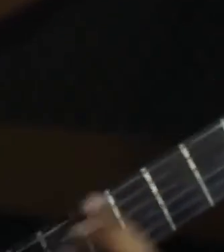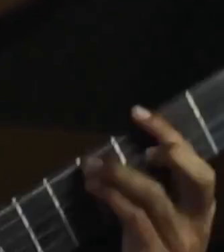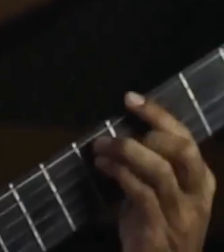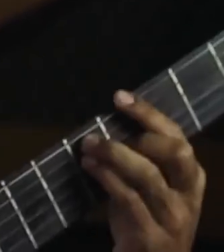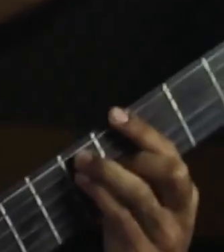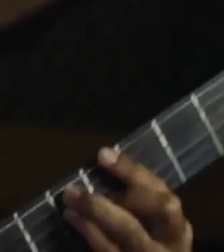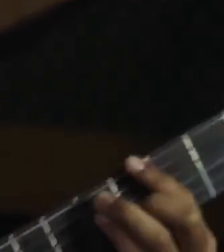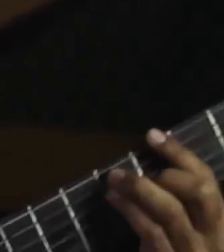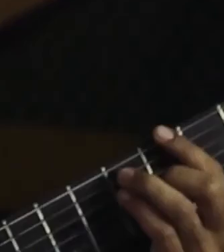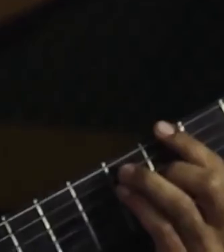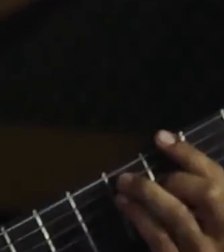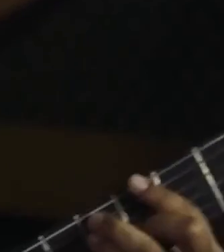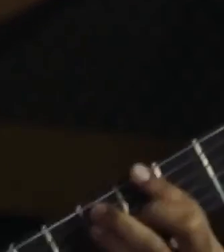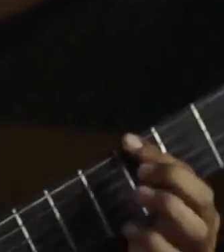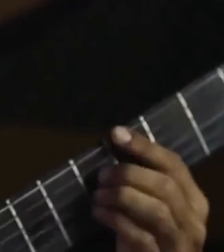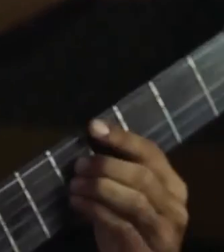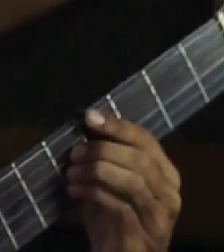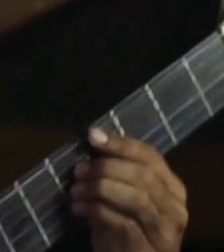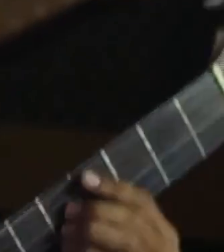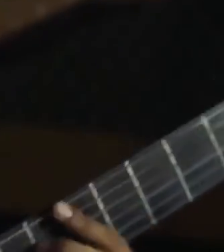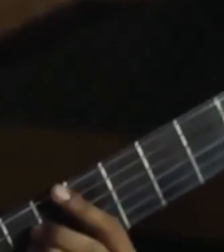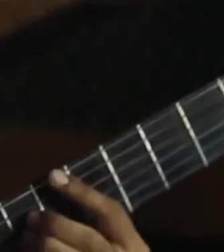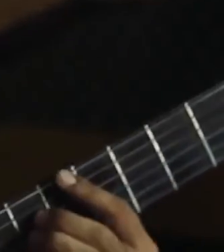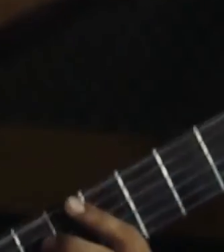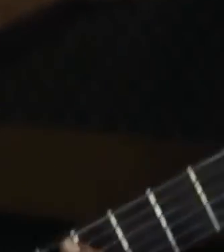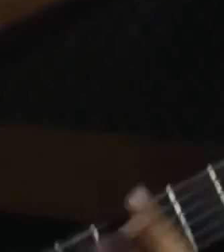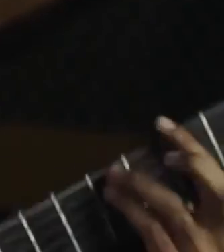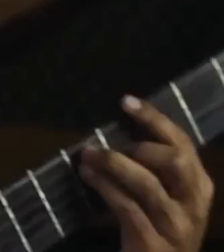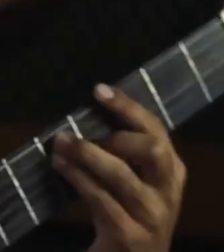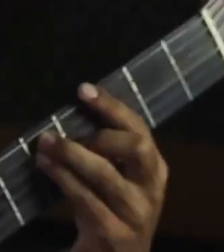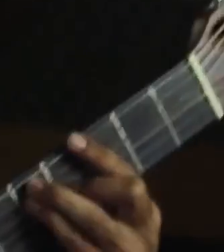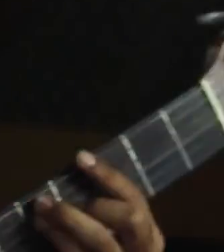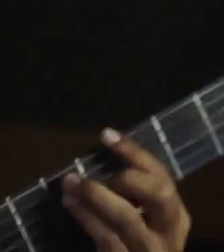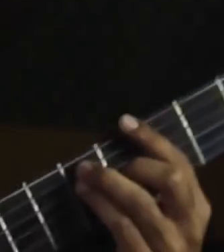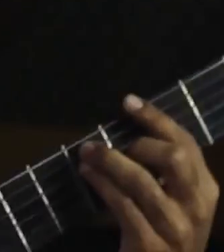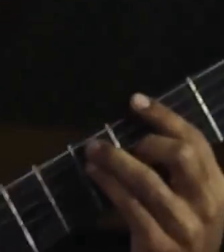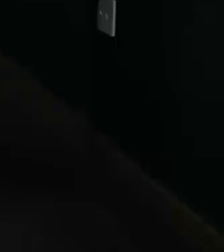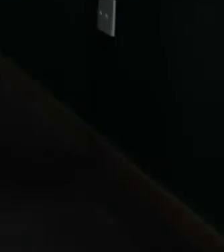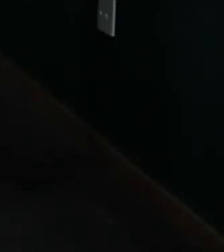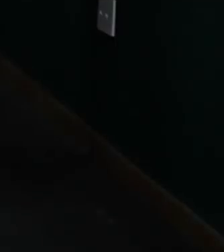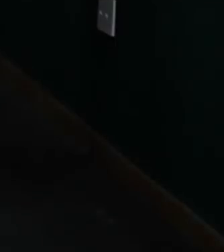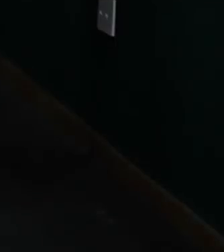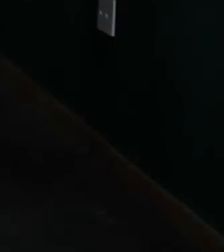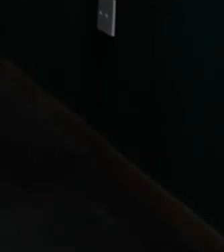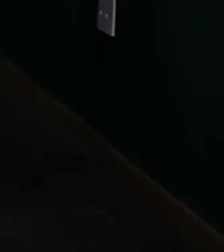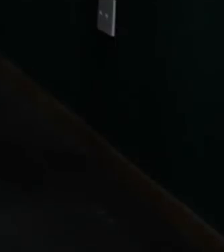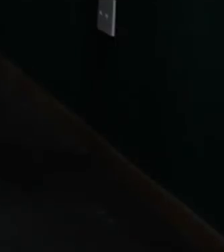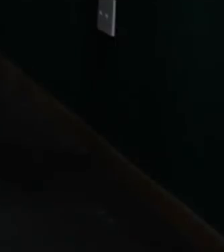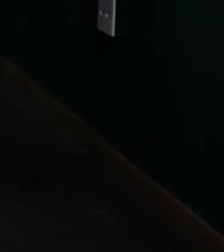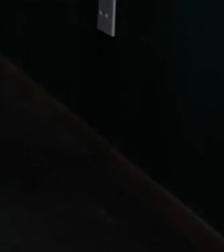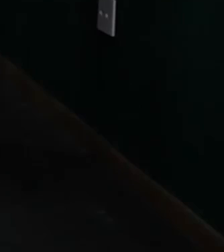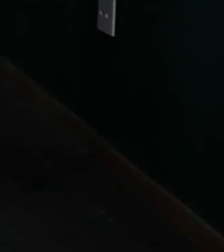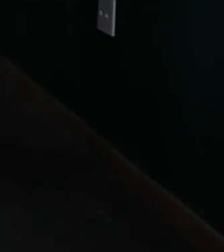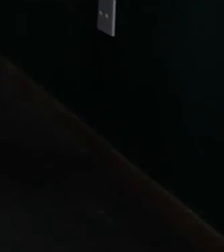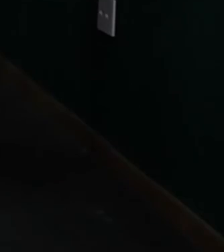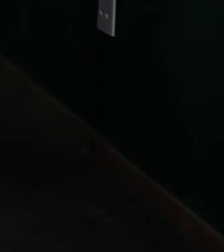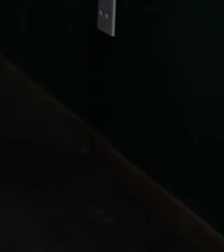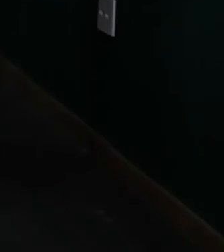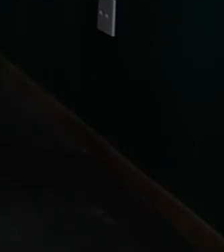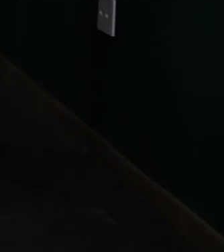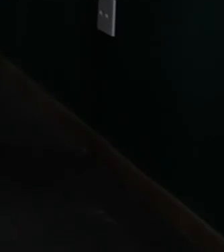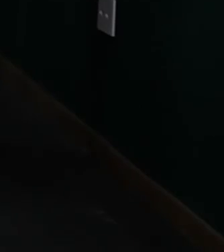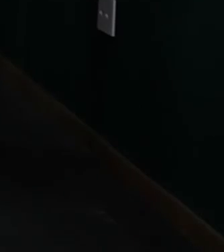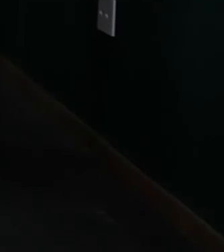balanço os meus dreadlocks ao som do reggae music ao som do reggae